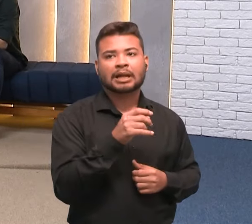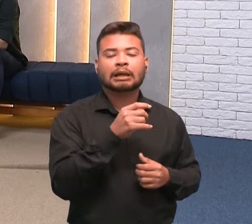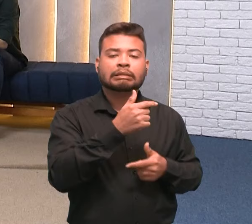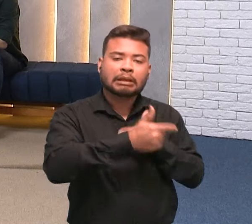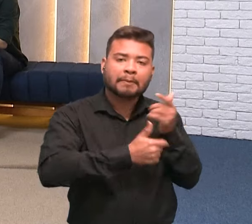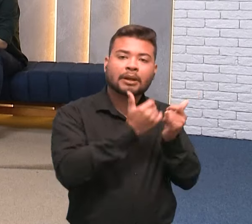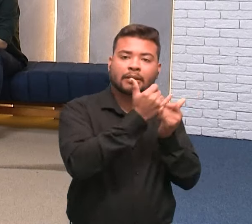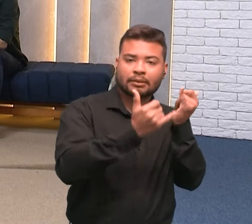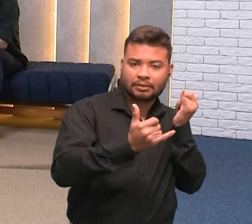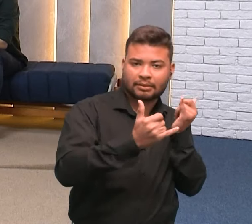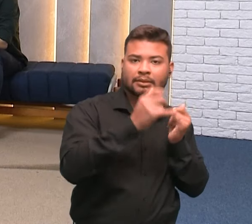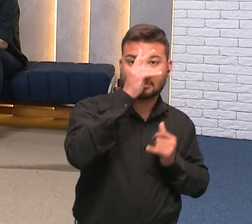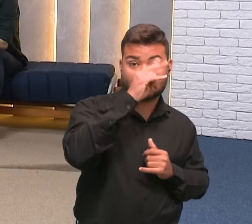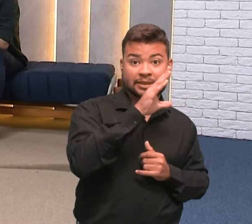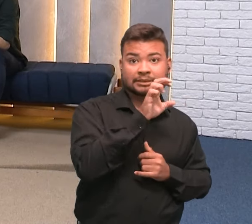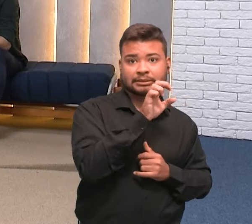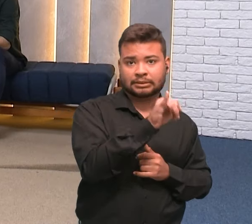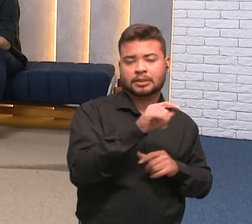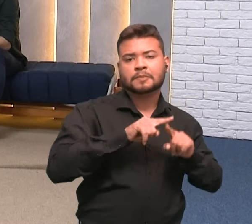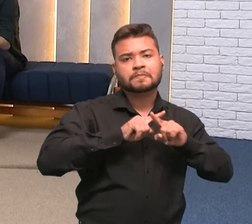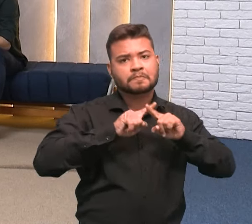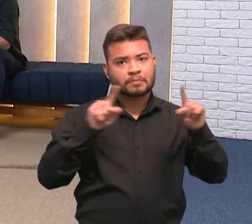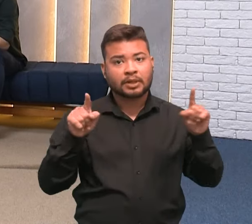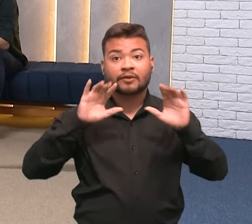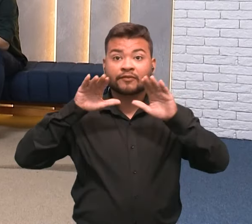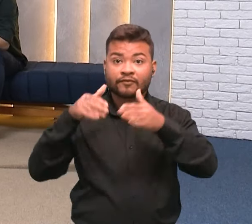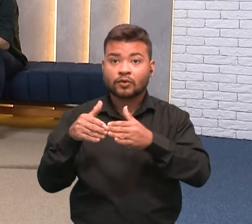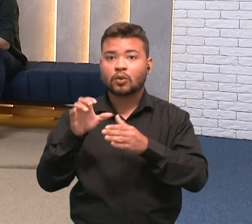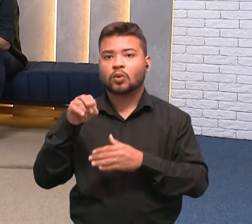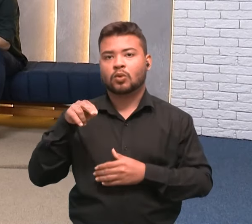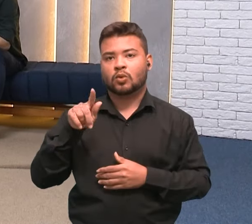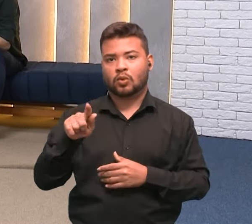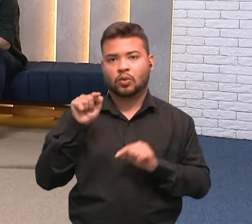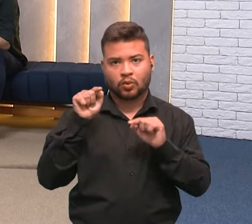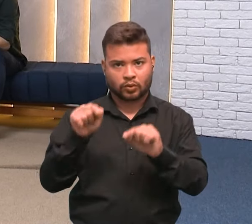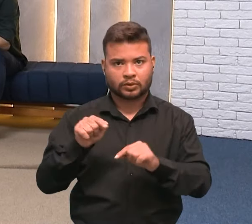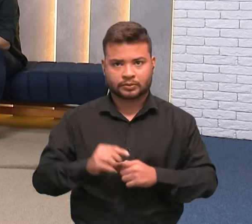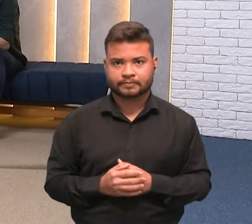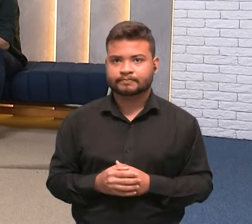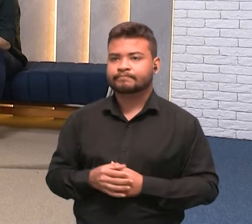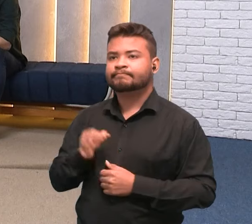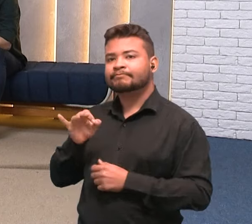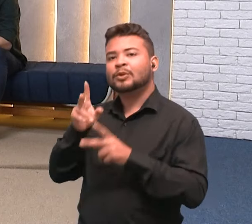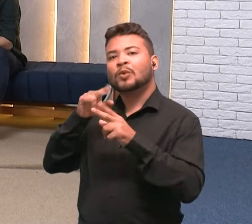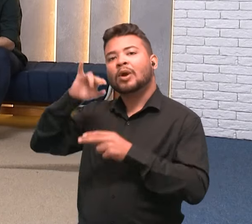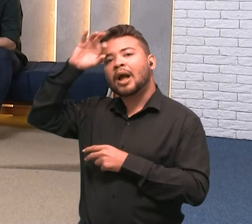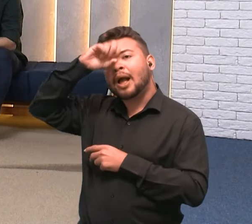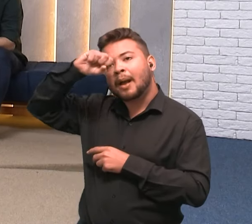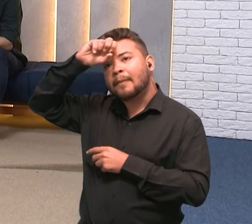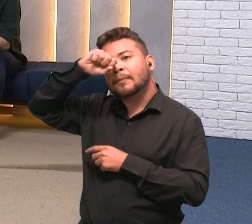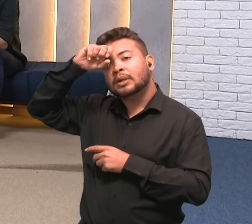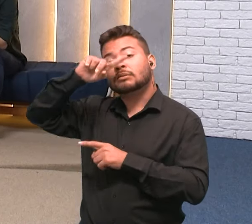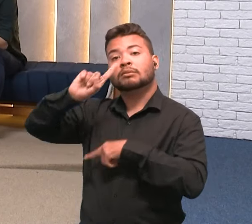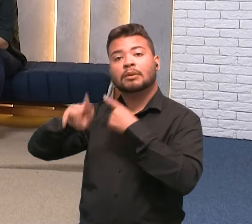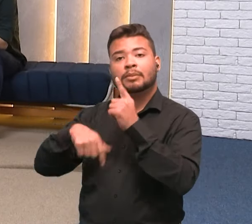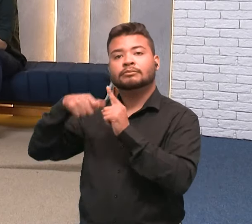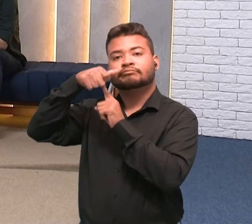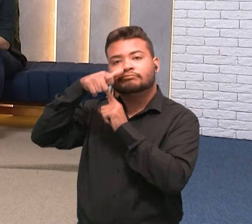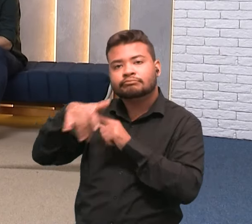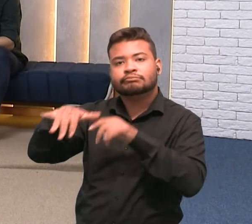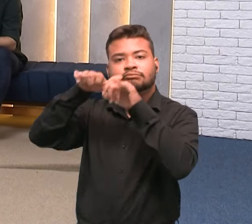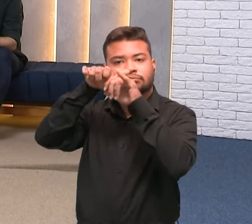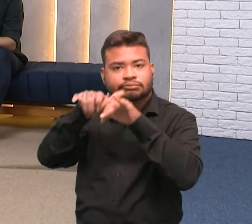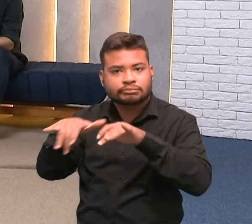essas organizações. Muito bem falado. Essa oportunidade de multiplicação daquilo que a gente aprende ao longo da vida, daquilo que a gente vai